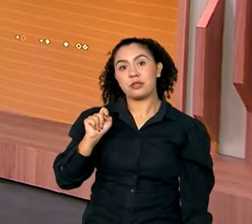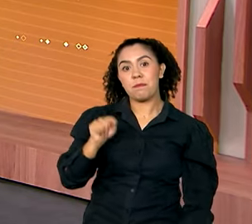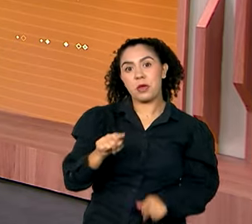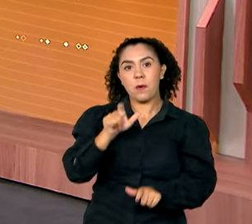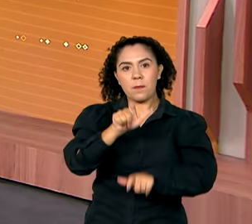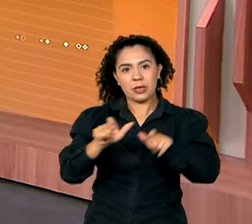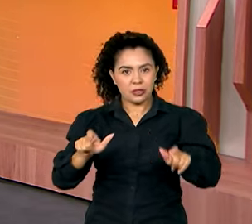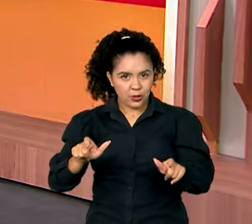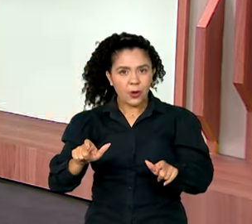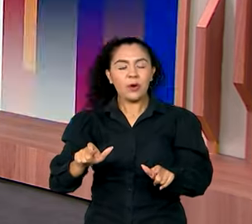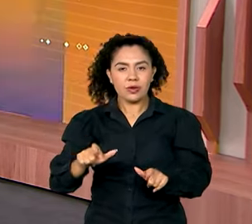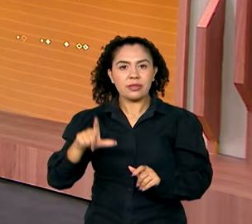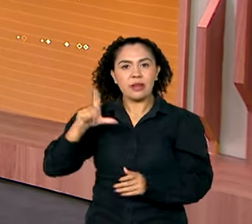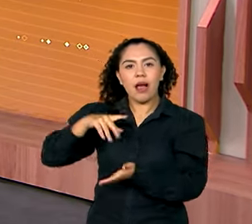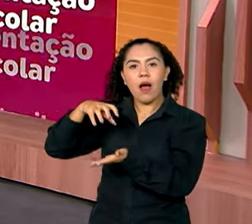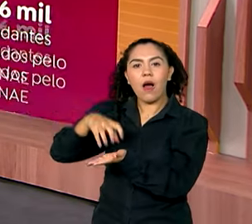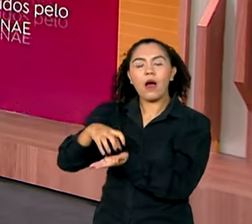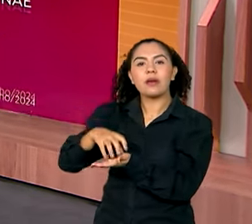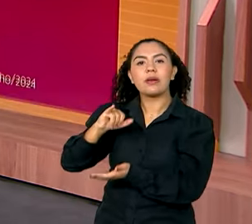IBGE de 2022.